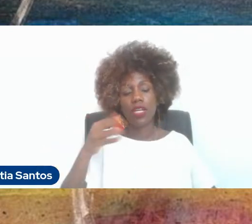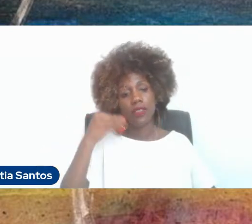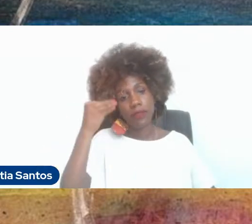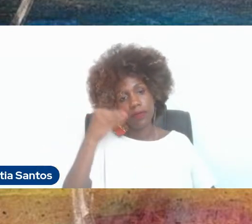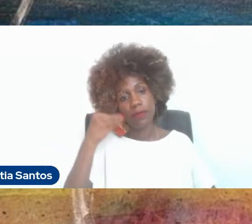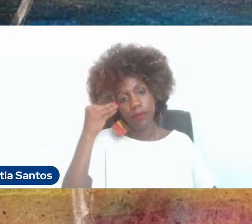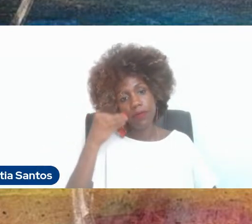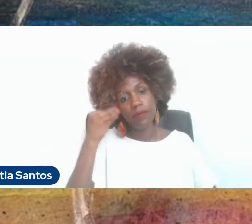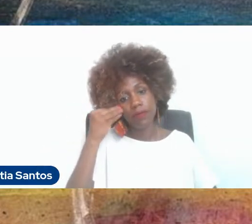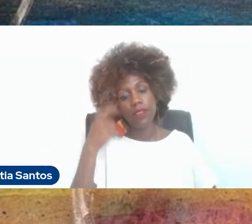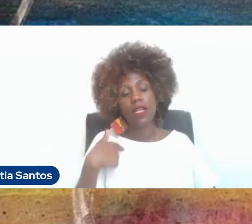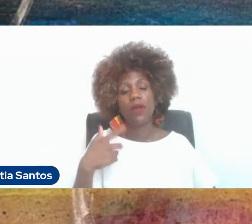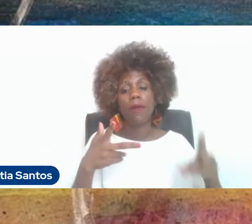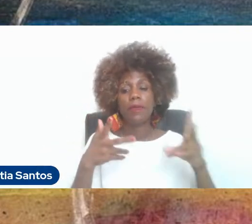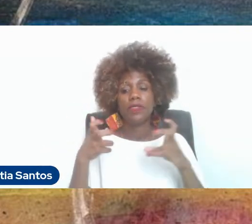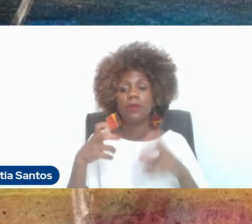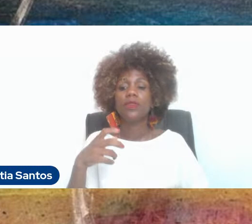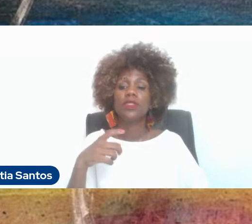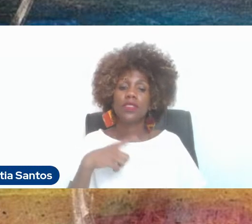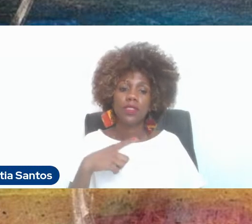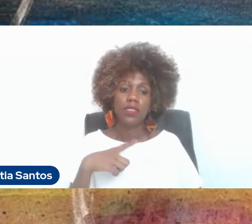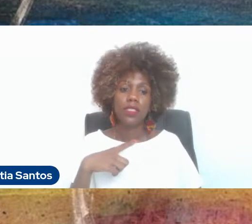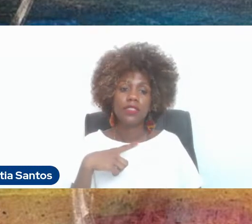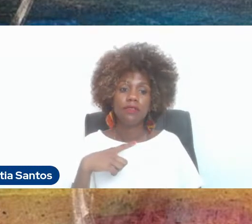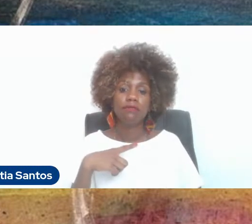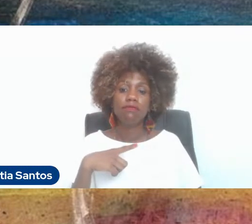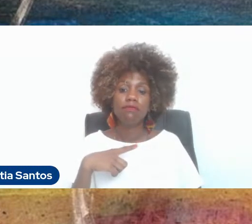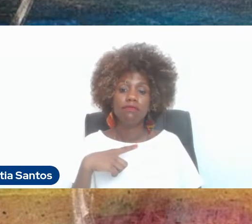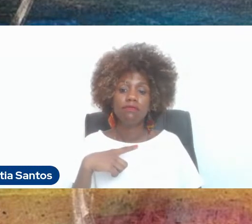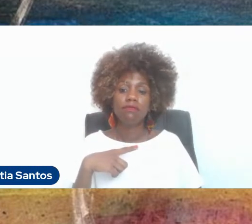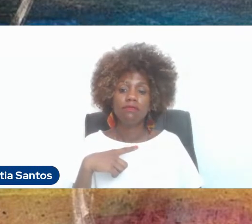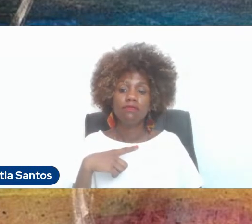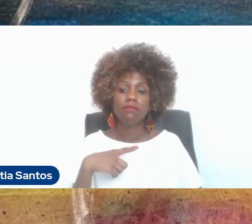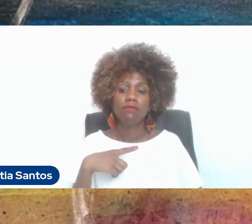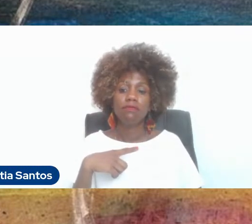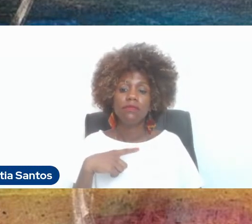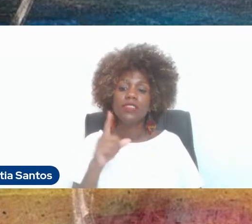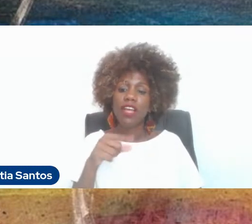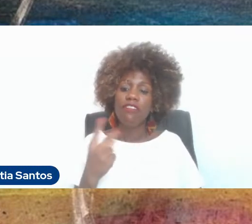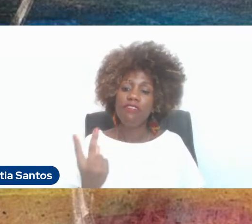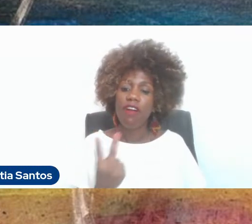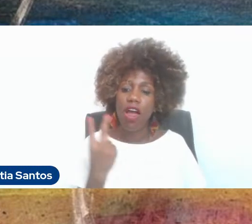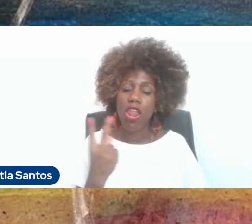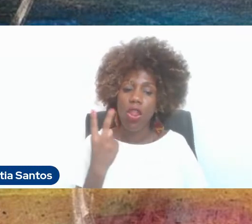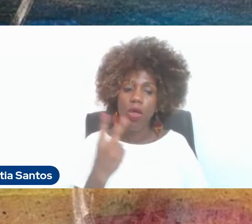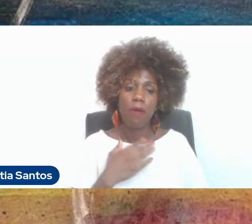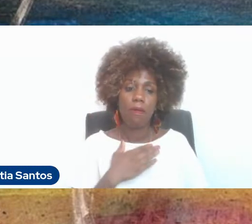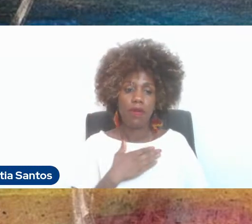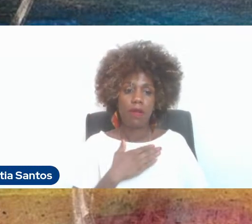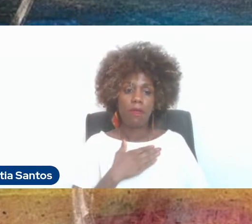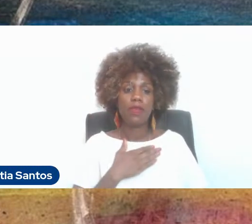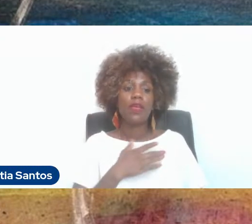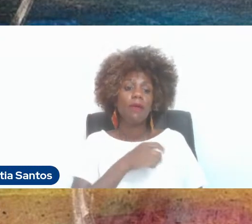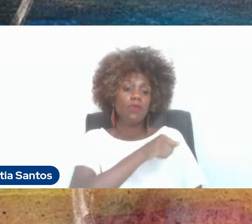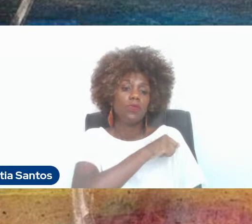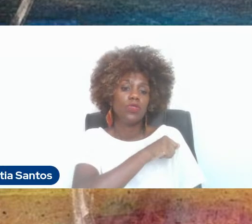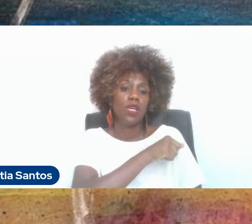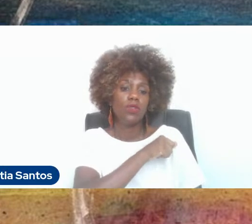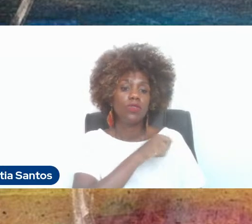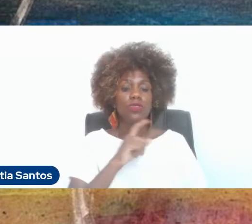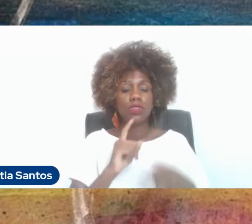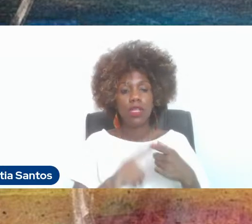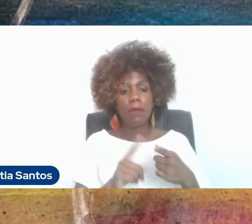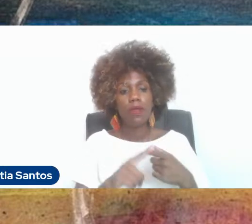e isso eu percebo que traz ganhos muito valiosos para mim, para os meus alunos, e